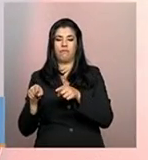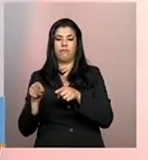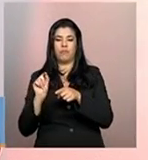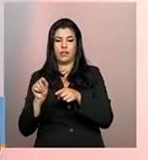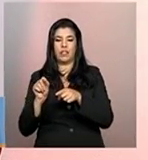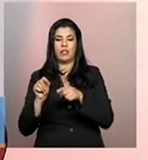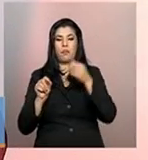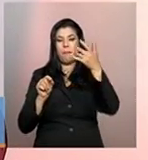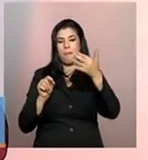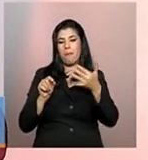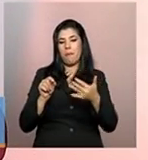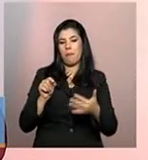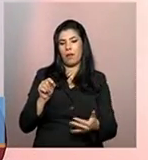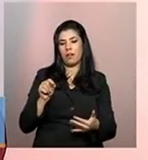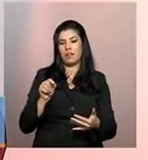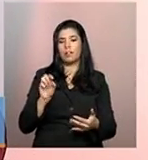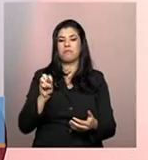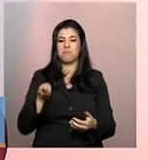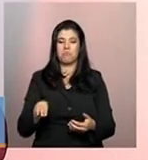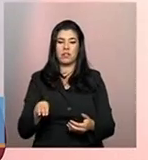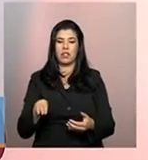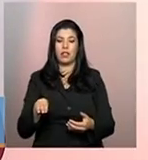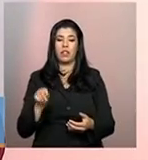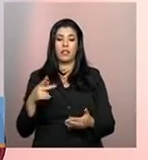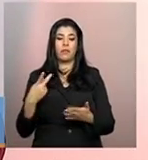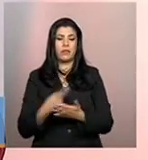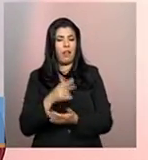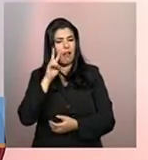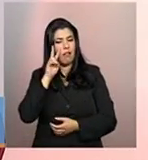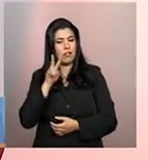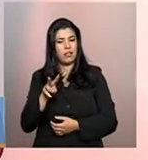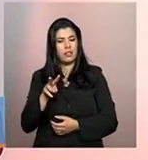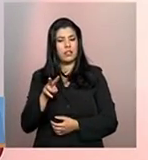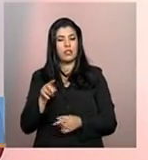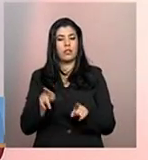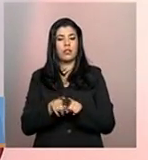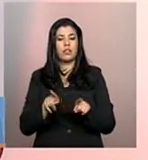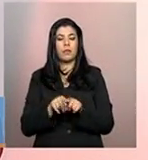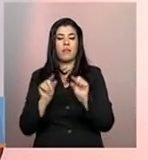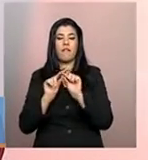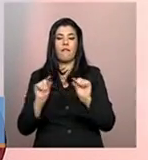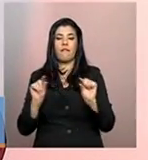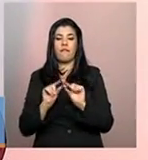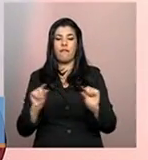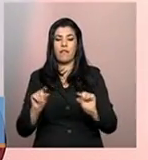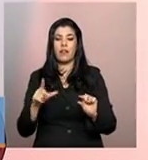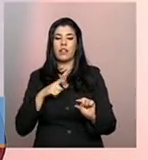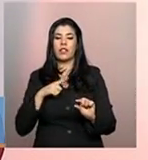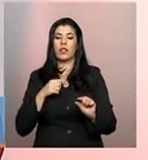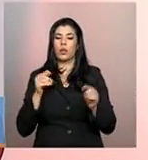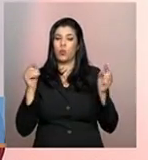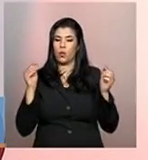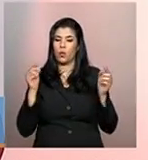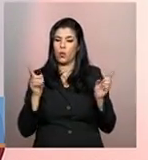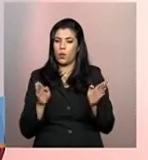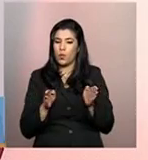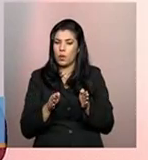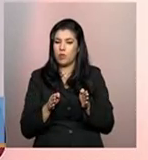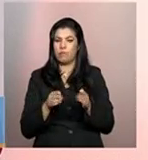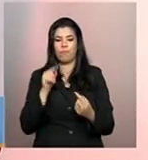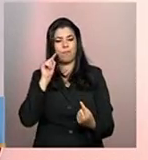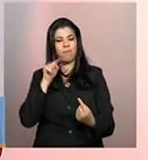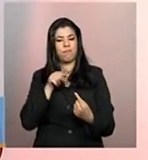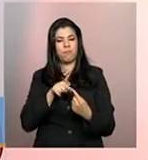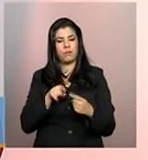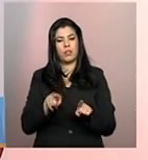essa resposta. Nesse momento, preste atenção ao tamanho também das frases, que deverão ser curtas, porque também há